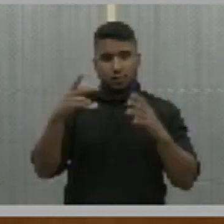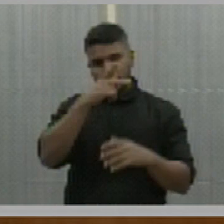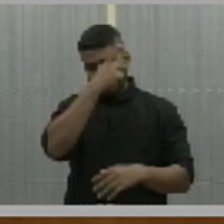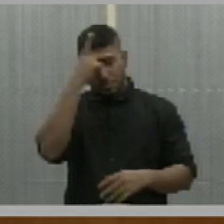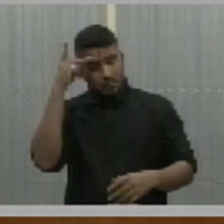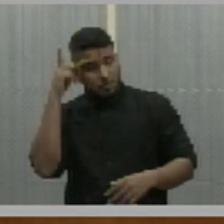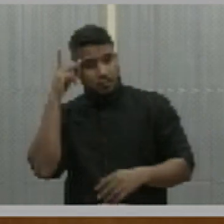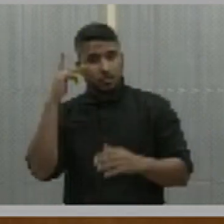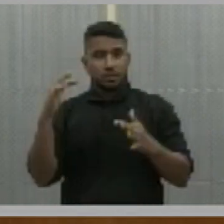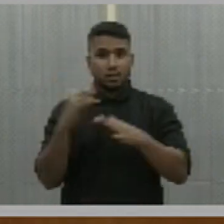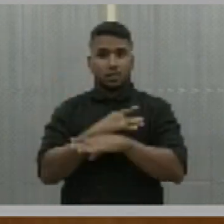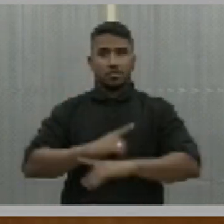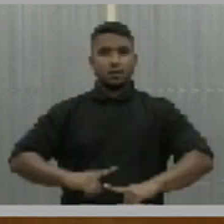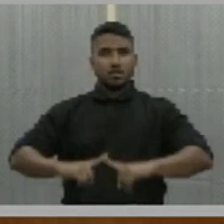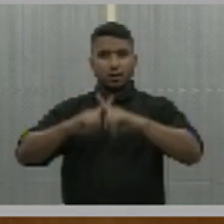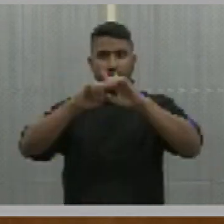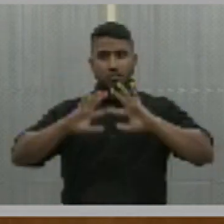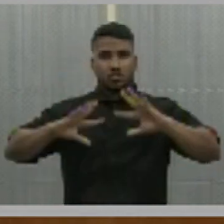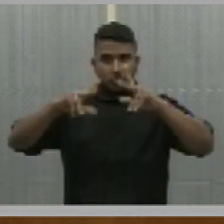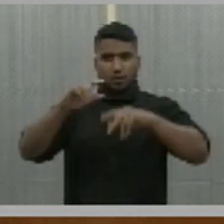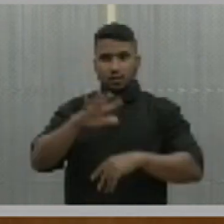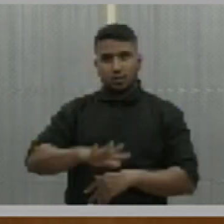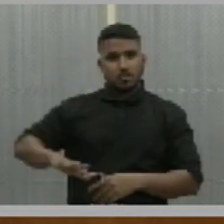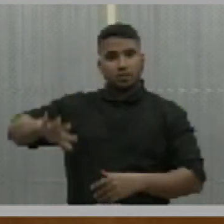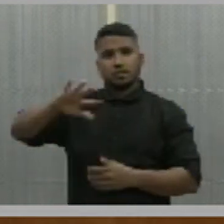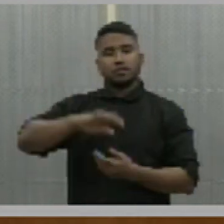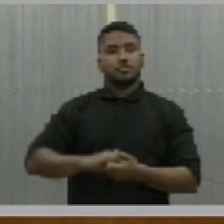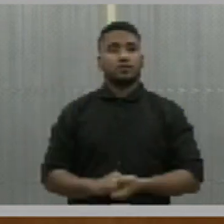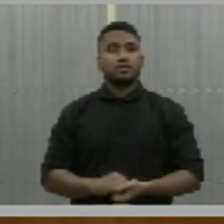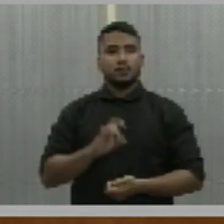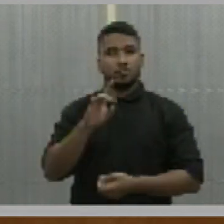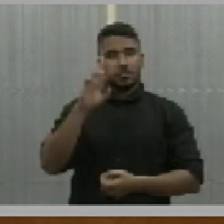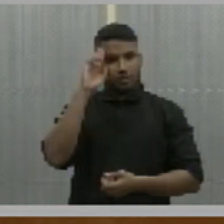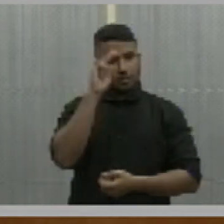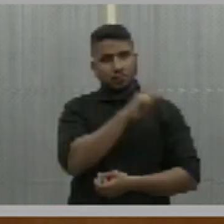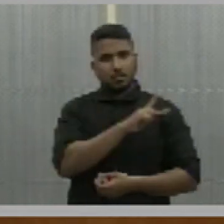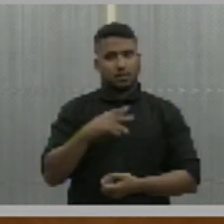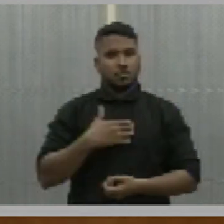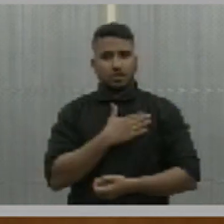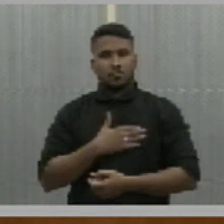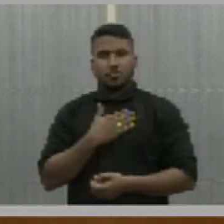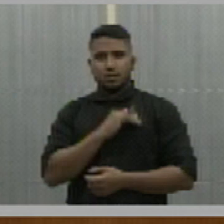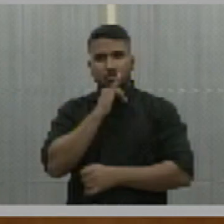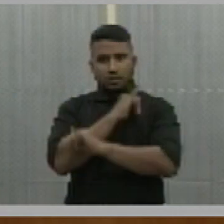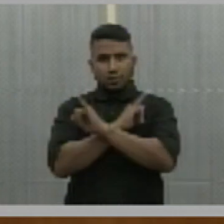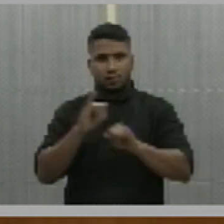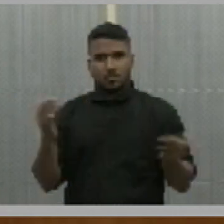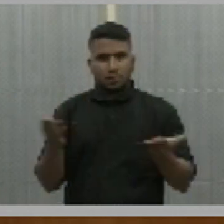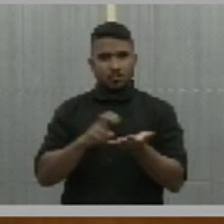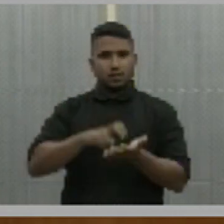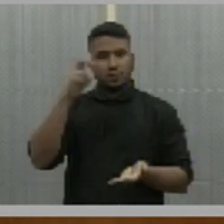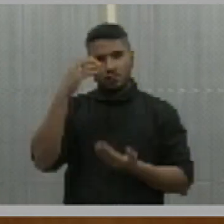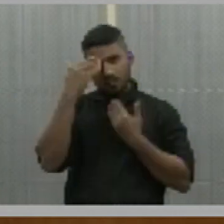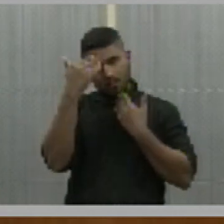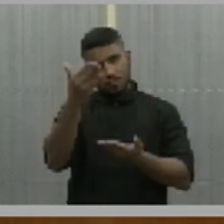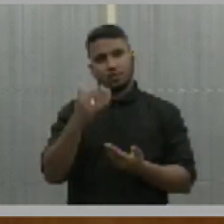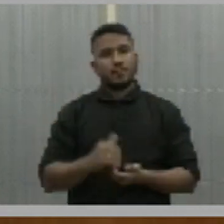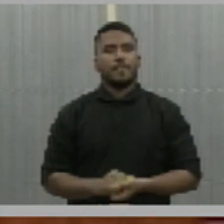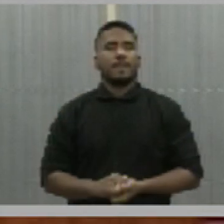pessoas ali de Campo Maior e de todo o território dos Carnaubais. Então, era isso, senhor presidente, que eu gostaria de registrar aqui nesta manhã. Muito obrigado.